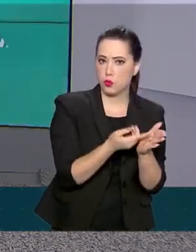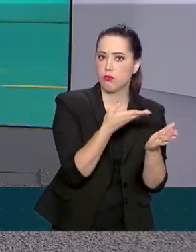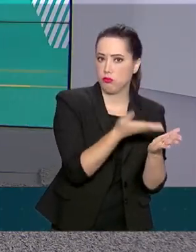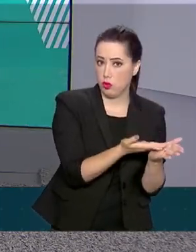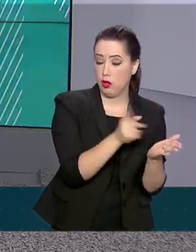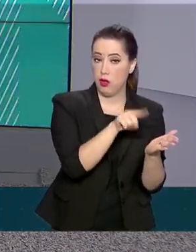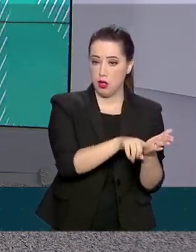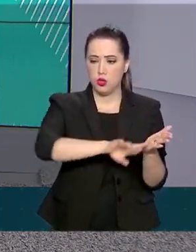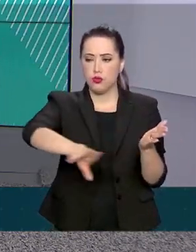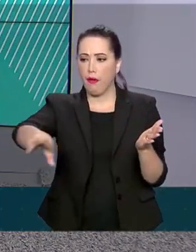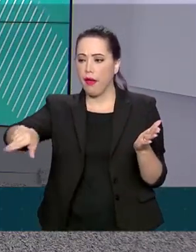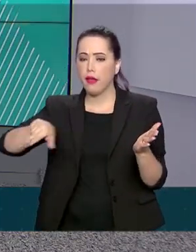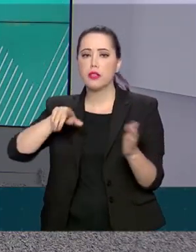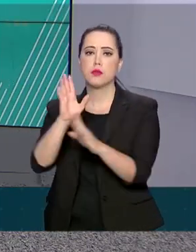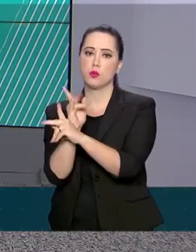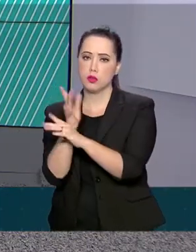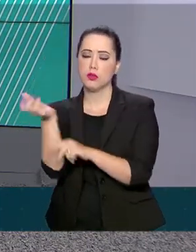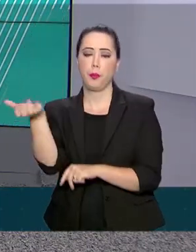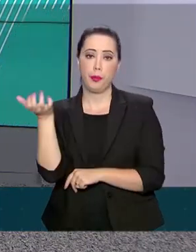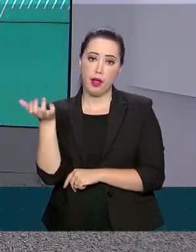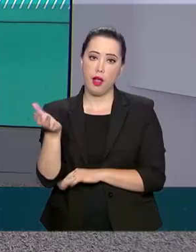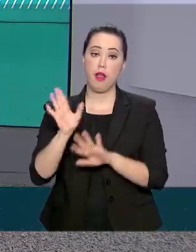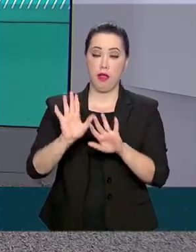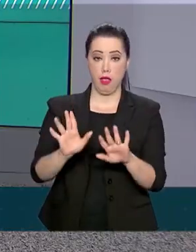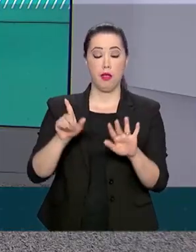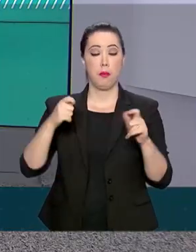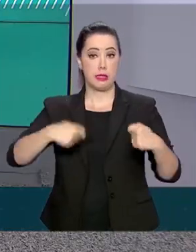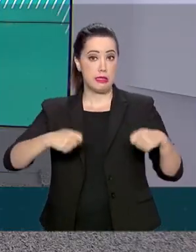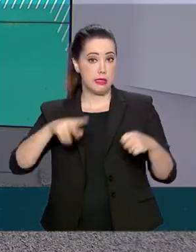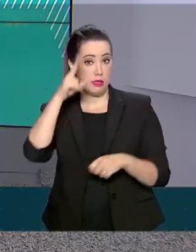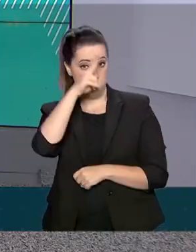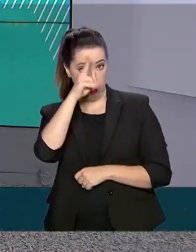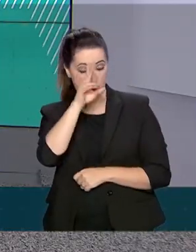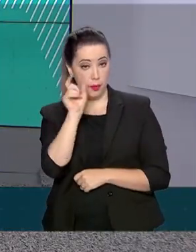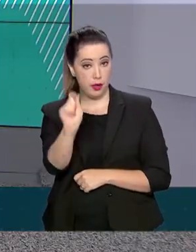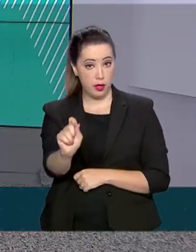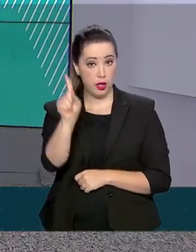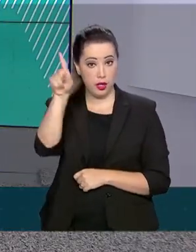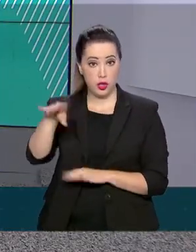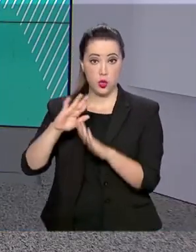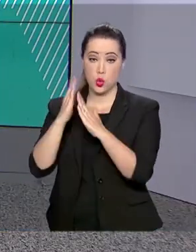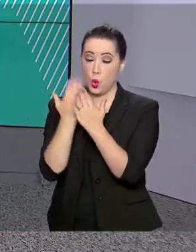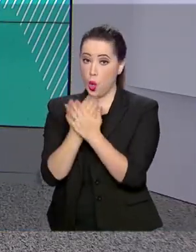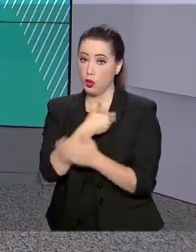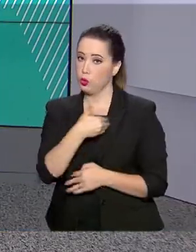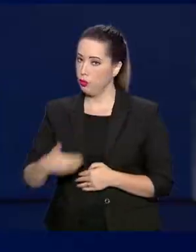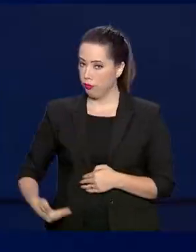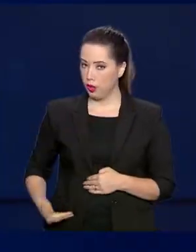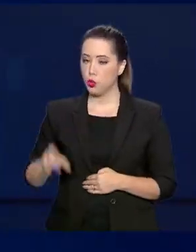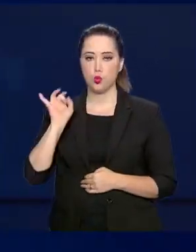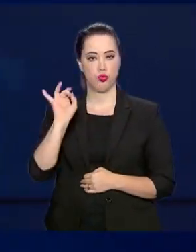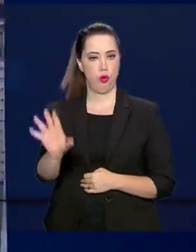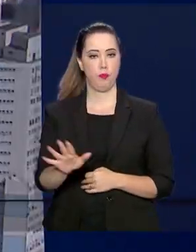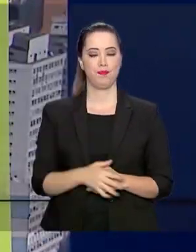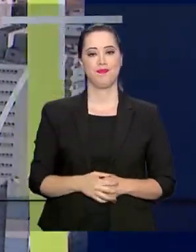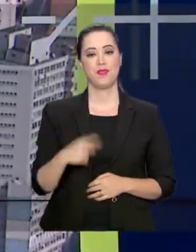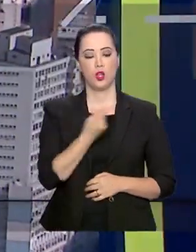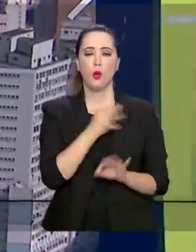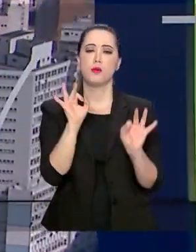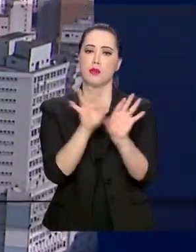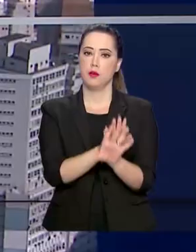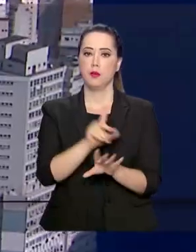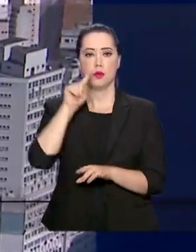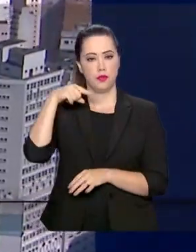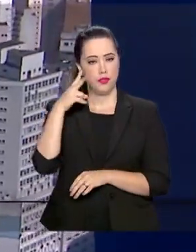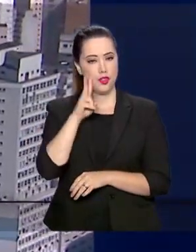projeto das escolas cívico-militares. Vale lembrar que o modelo é destinado às escolas públicas. E o governo agora fica